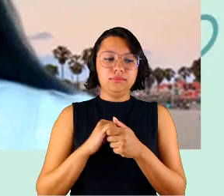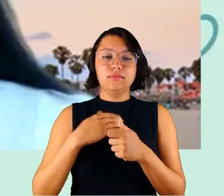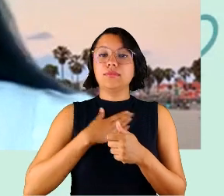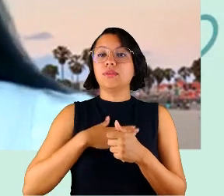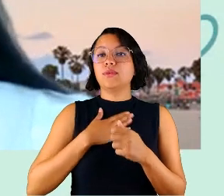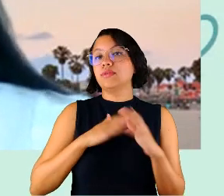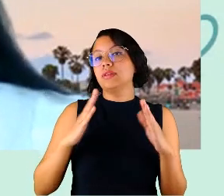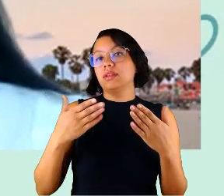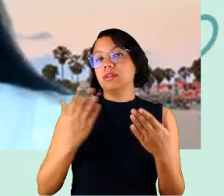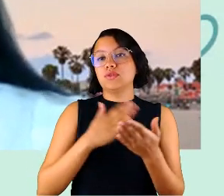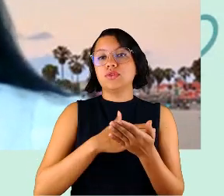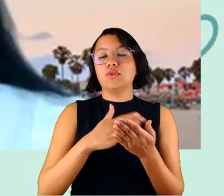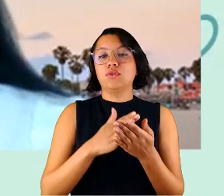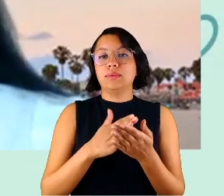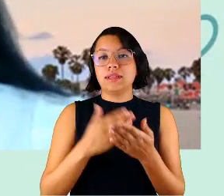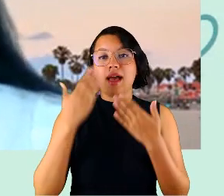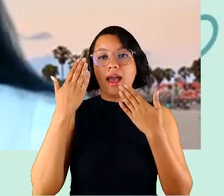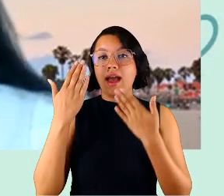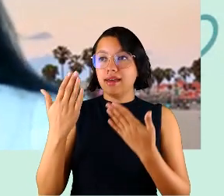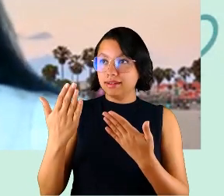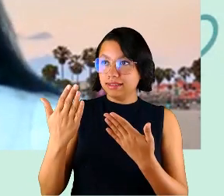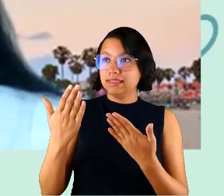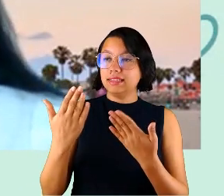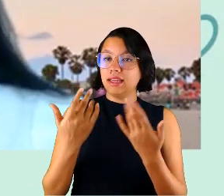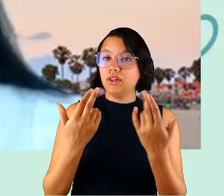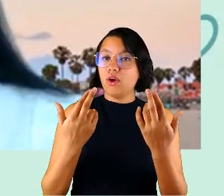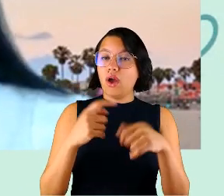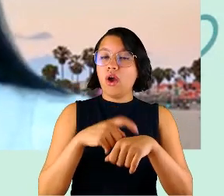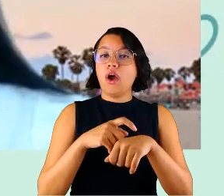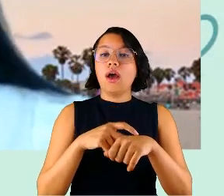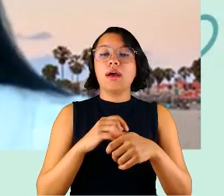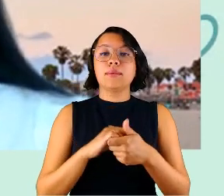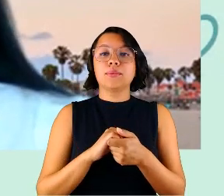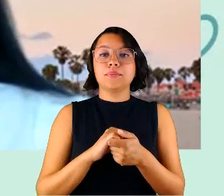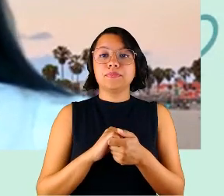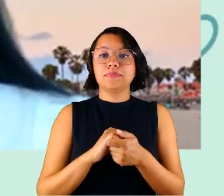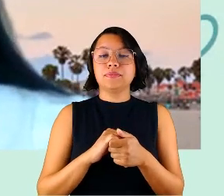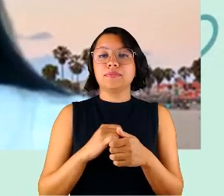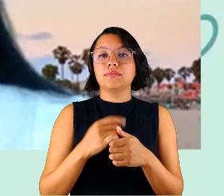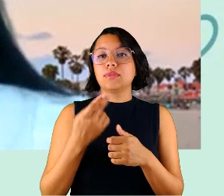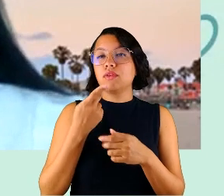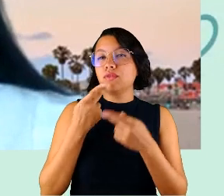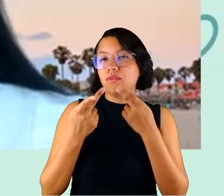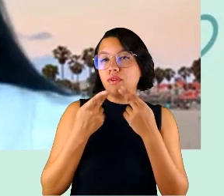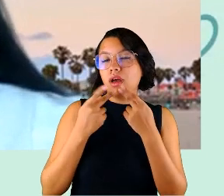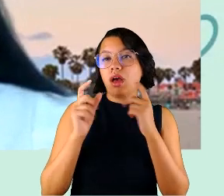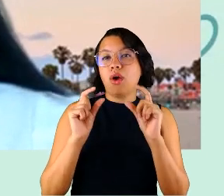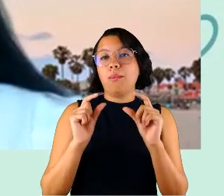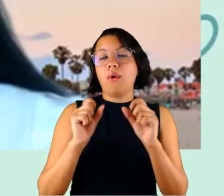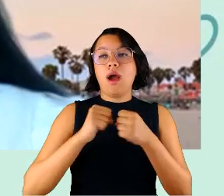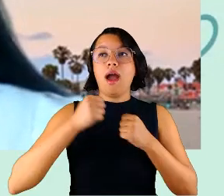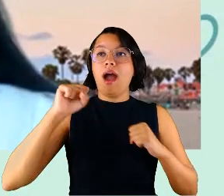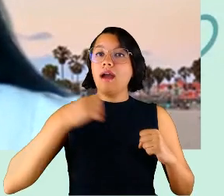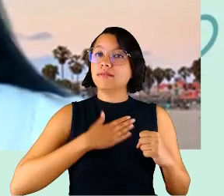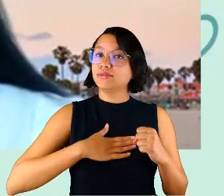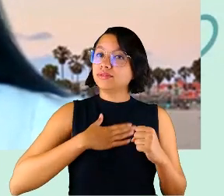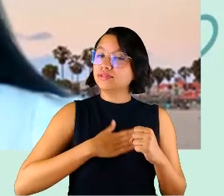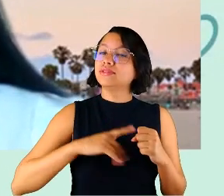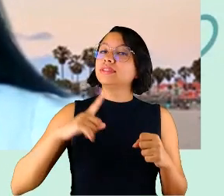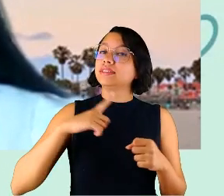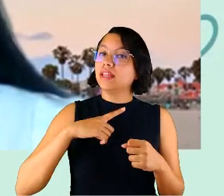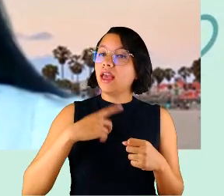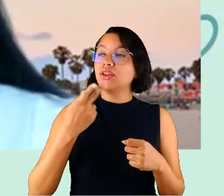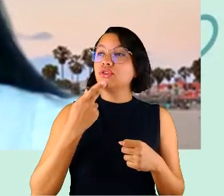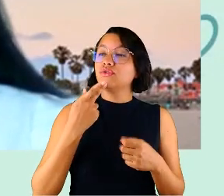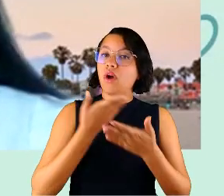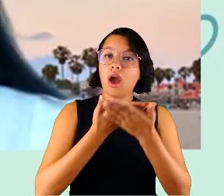gostaria, então, de iniciar agradecendo, mesmo tempo que comentando, a grande satisfação que tenho de